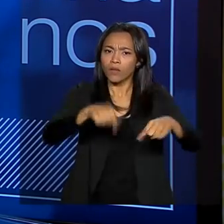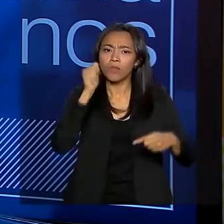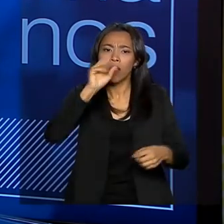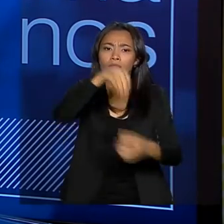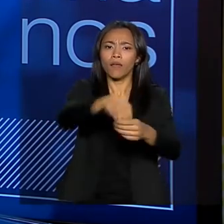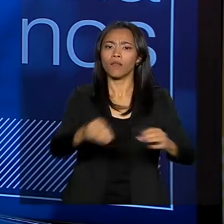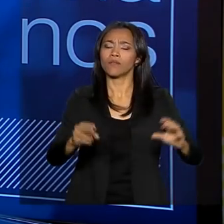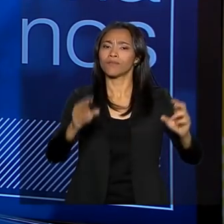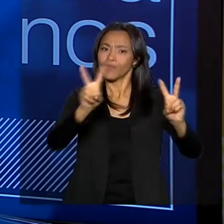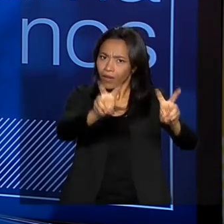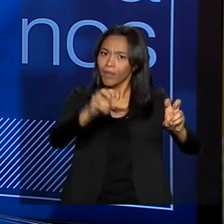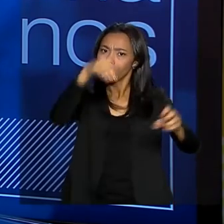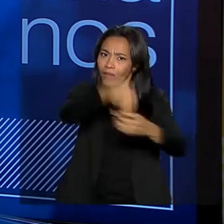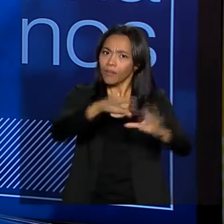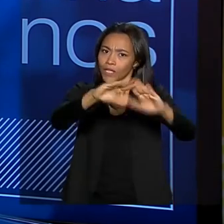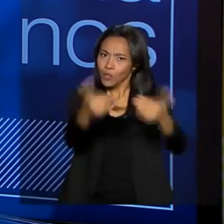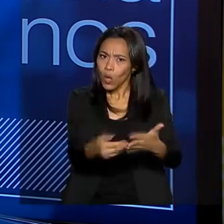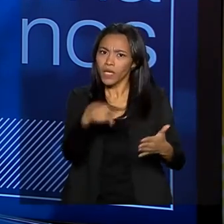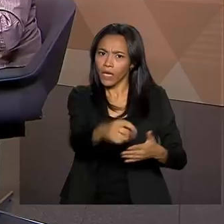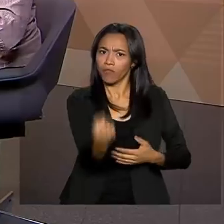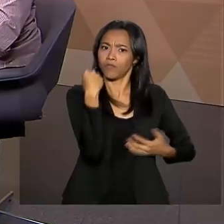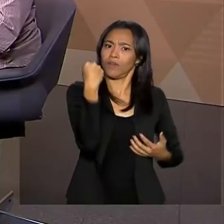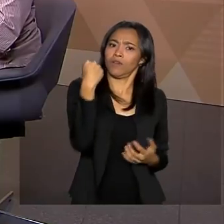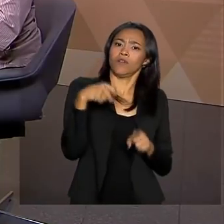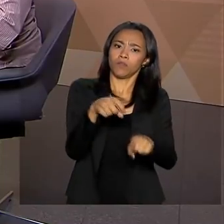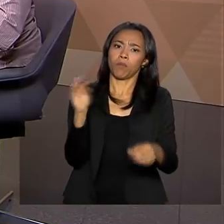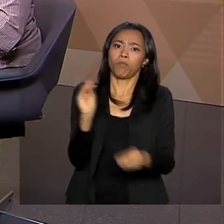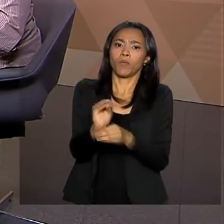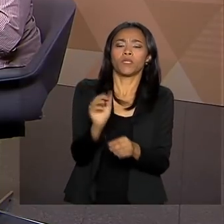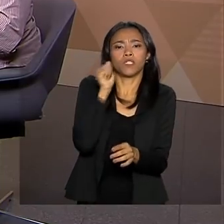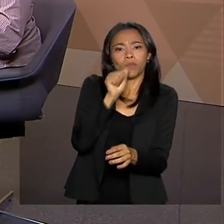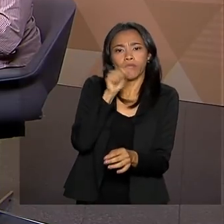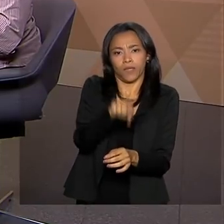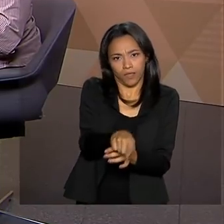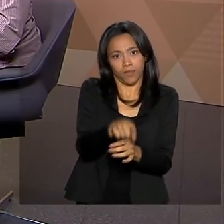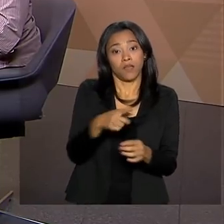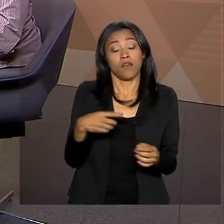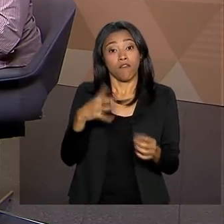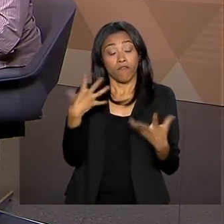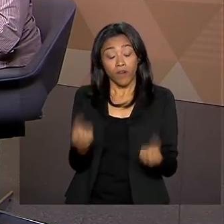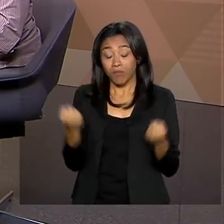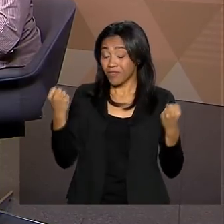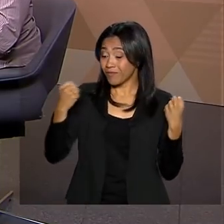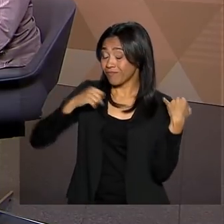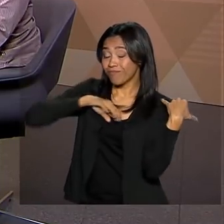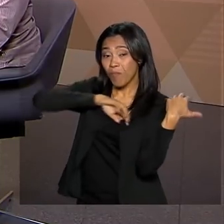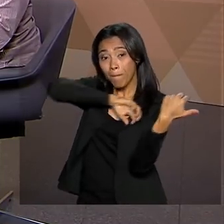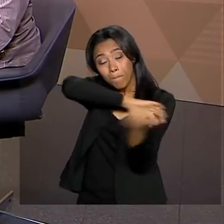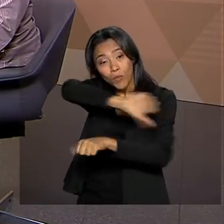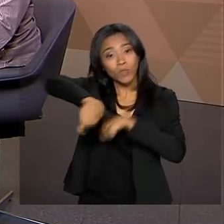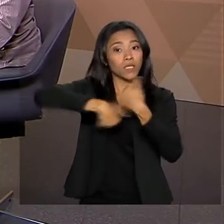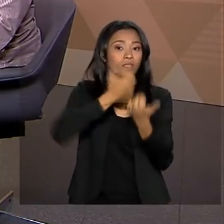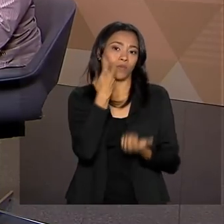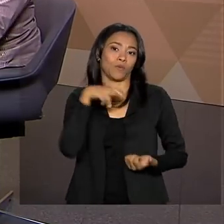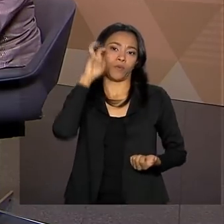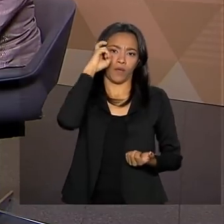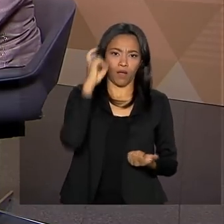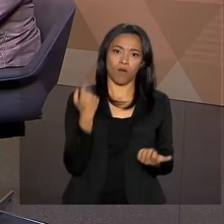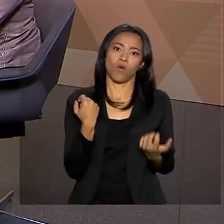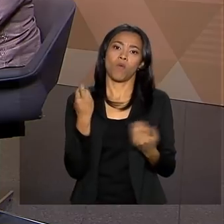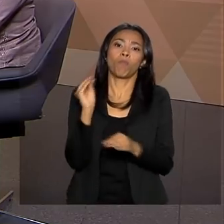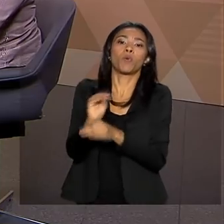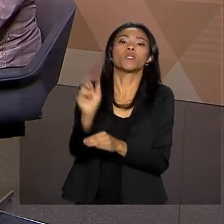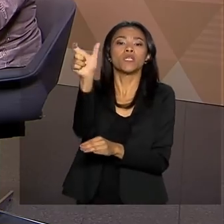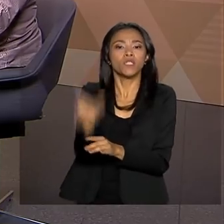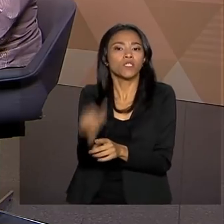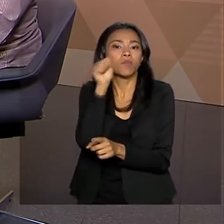poderoso, talvez o mais poderoso na proteção da mulher. A gente fazer uma grande revolução cultural na defesa da mulher. É lidar